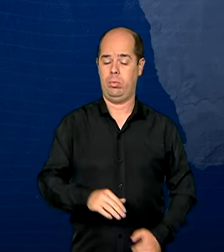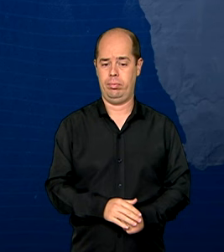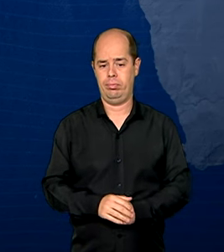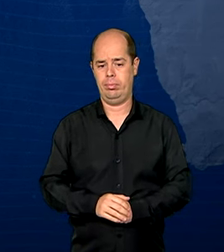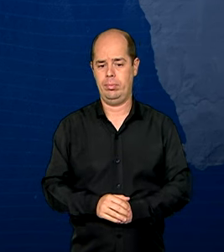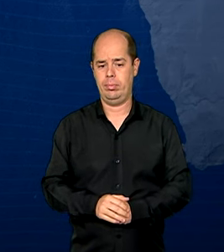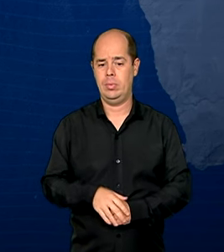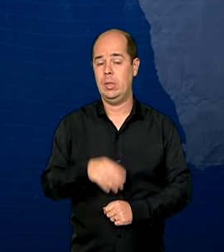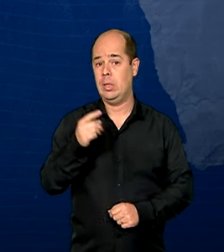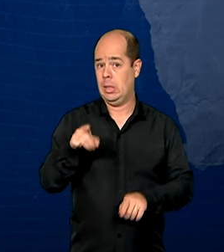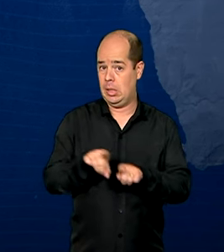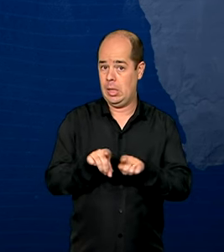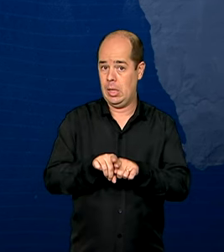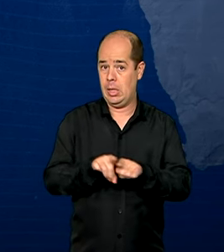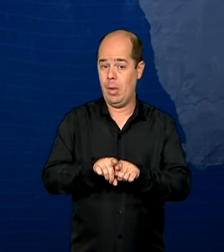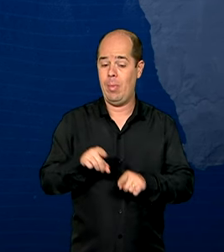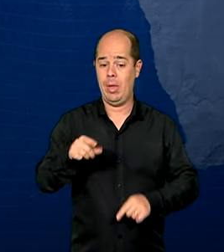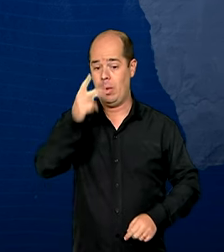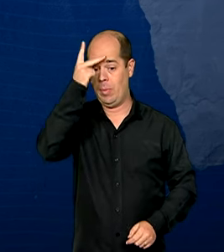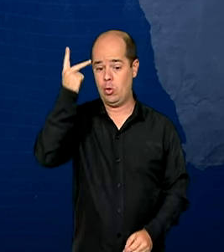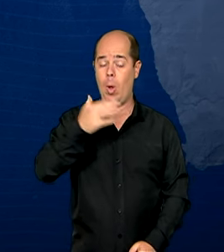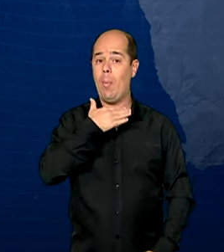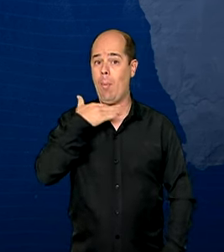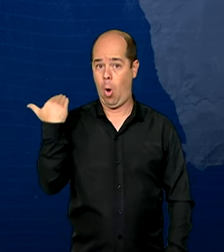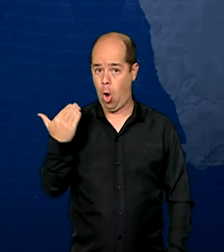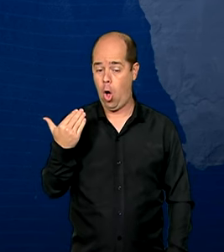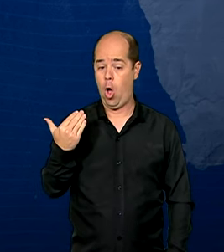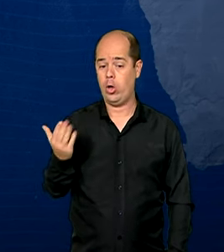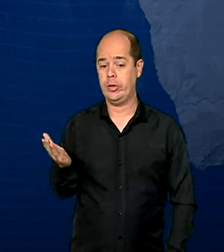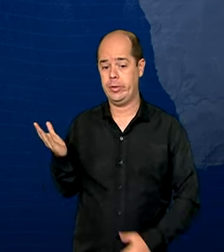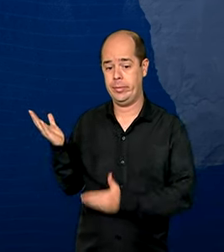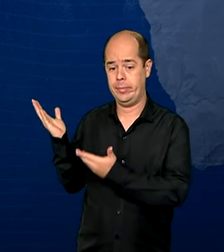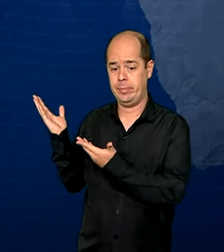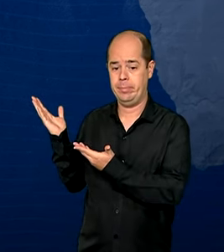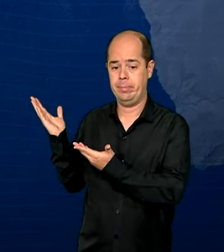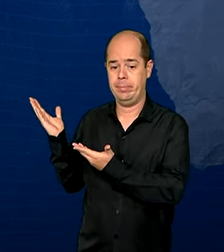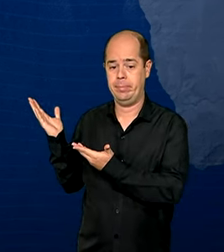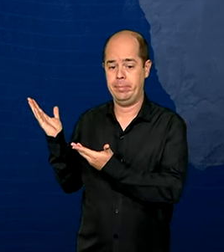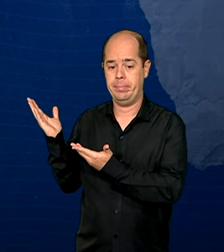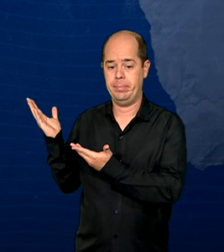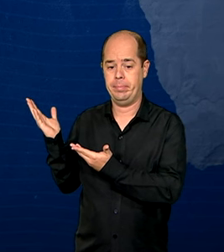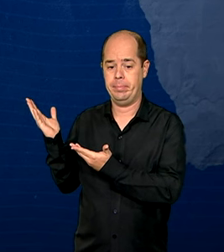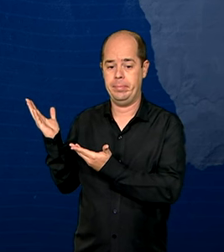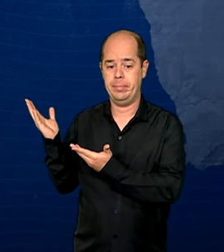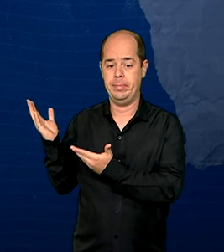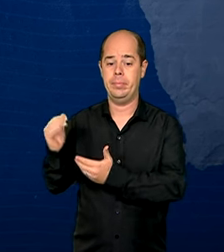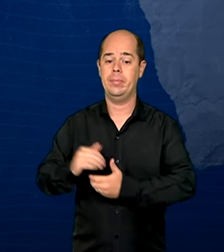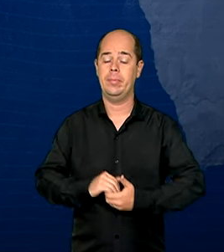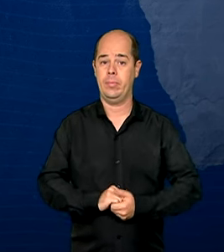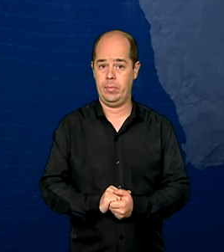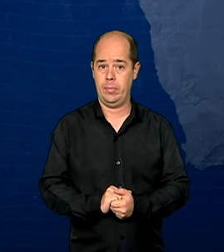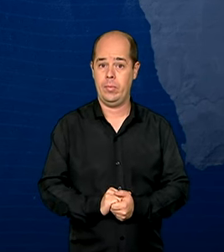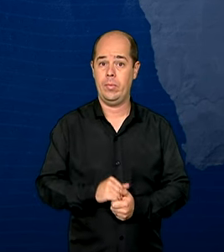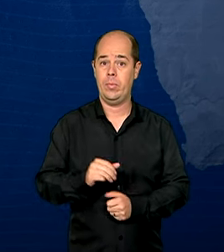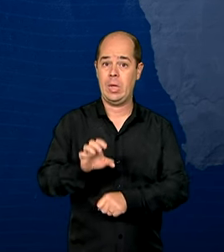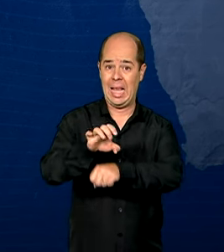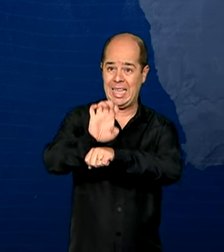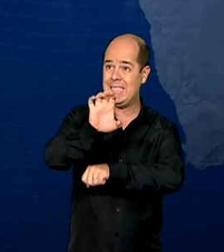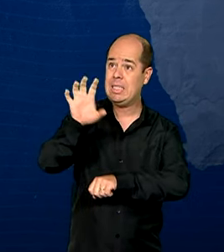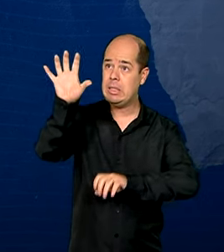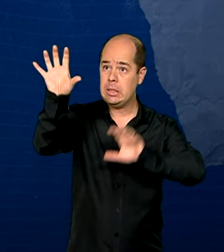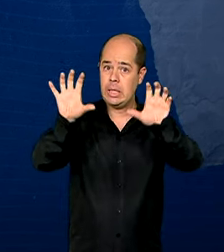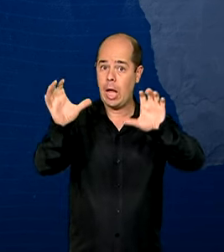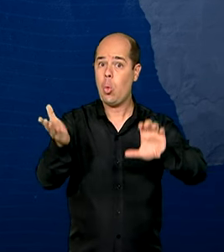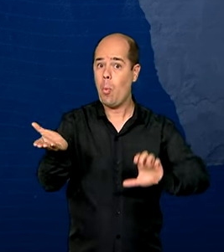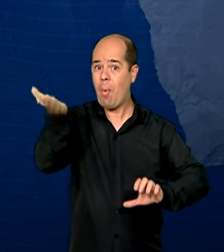999 em 2022 para 1.053 em 2023. Os estados com maior incidência